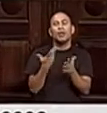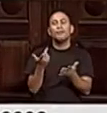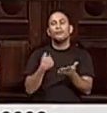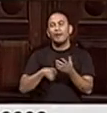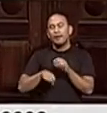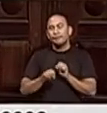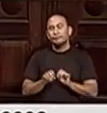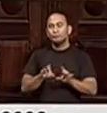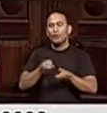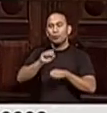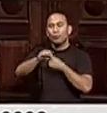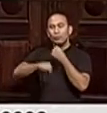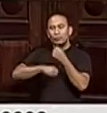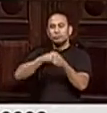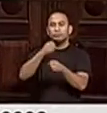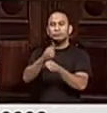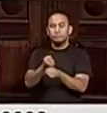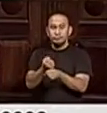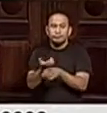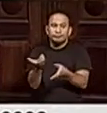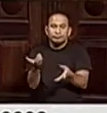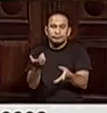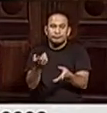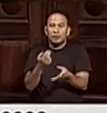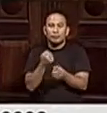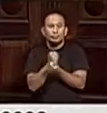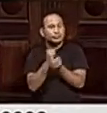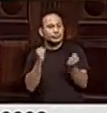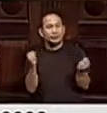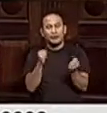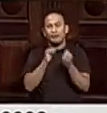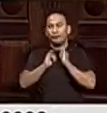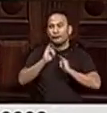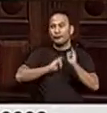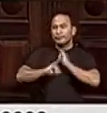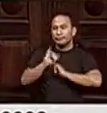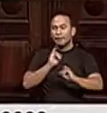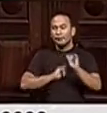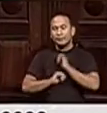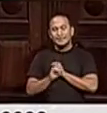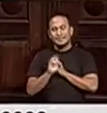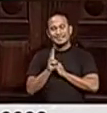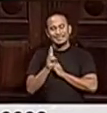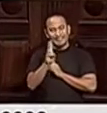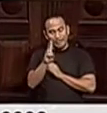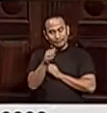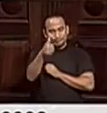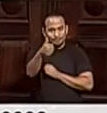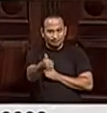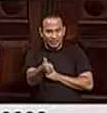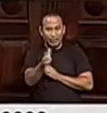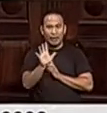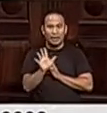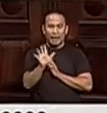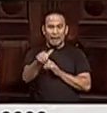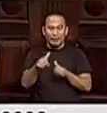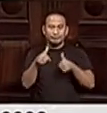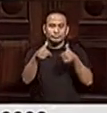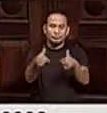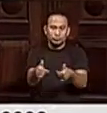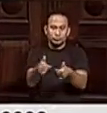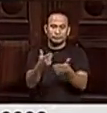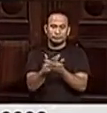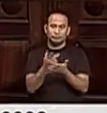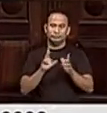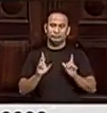empurrado para o ano que vem? O que não é possível? A informação que é dada, sempre de maneira positiva, mas sem consequência, que